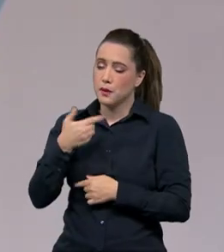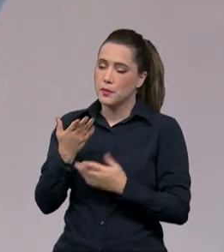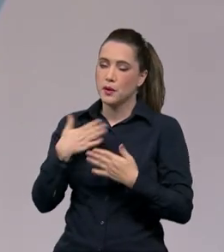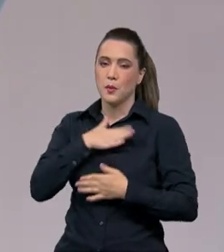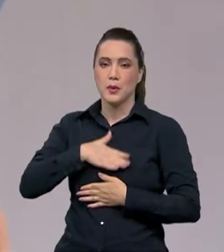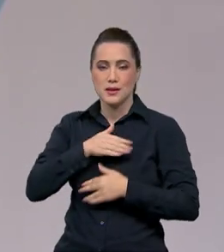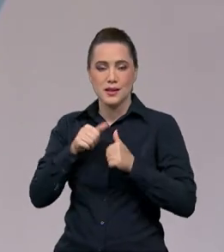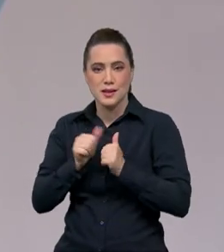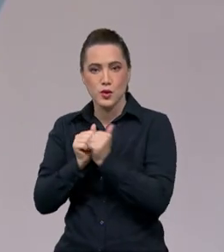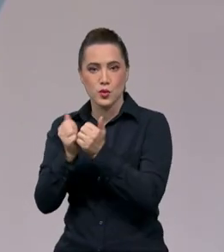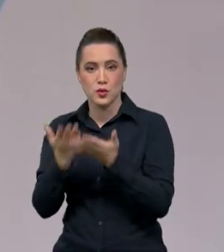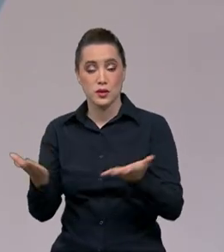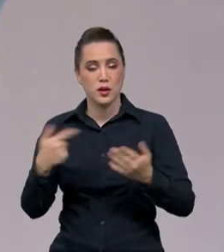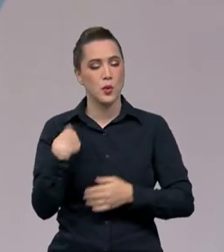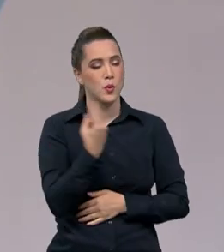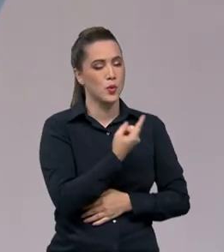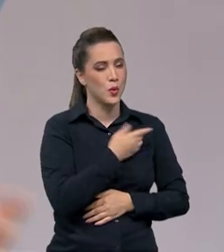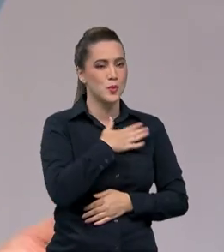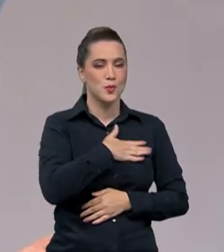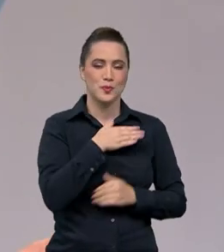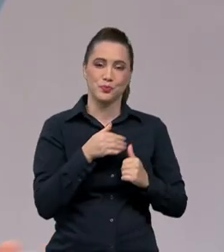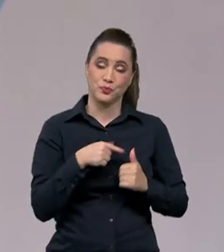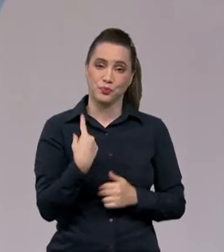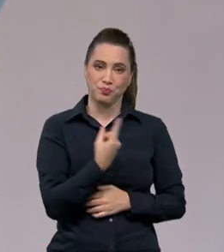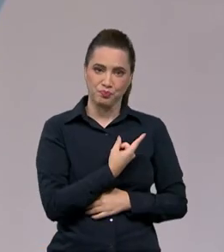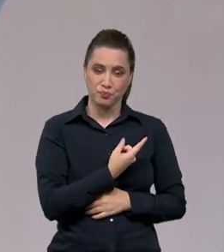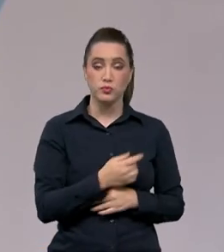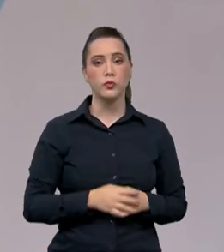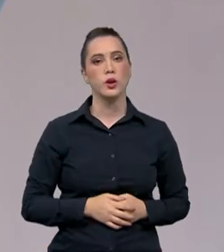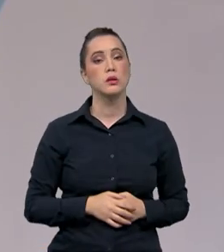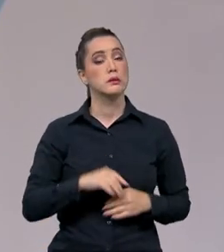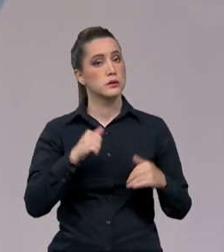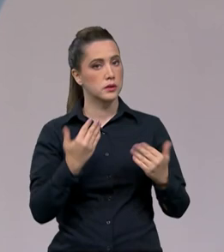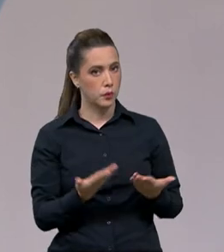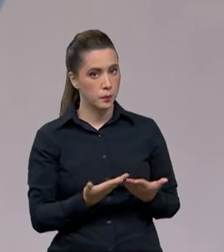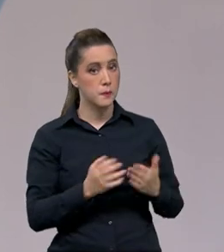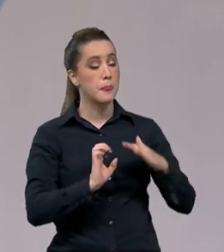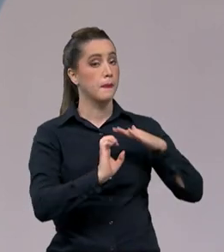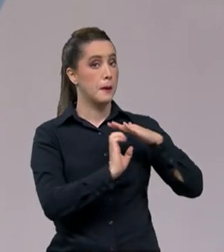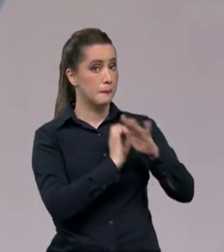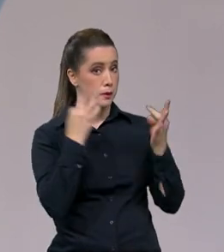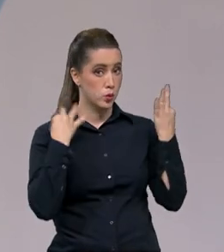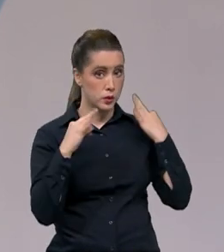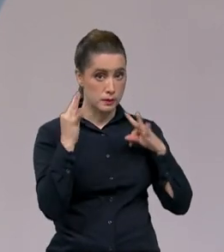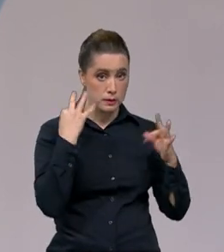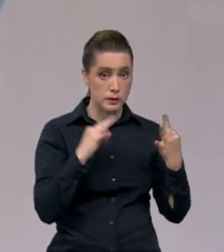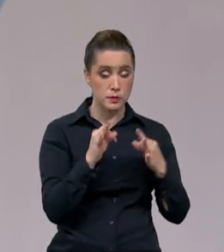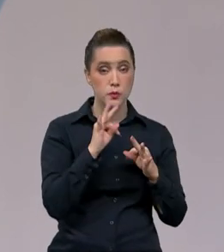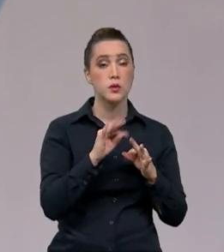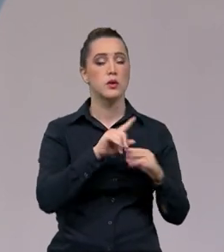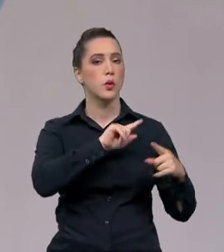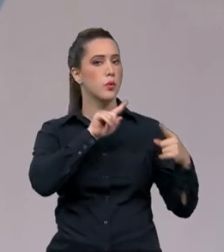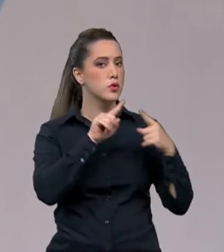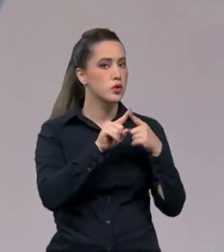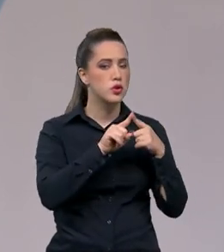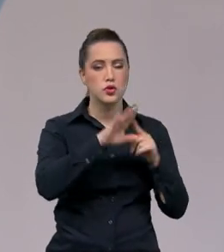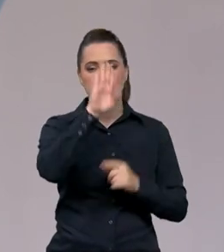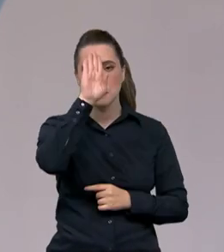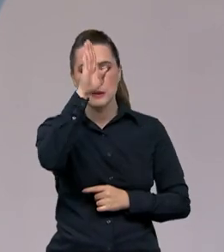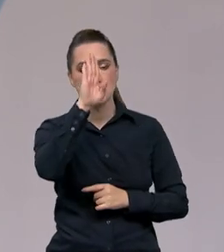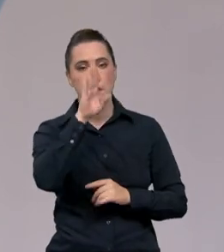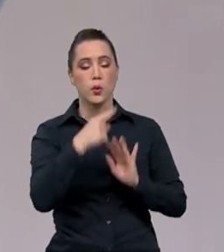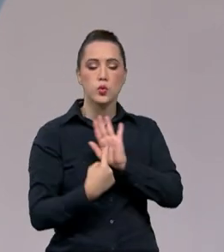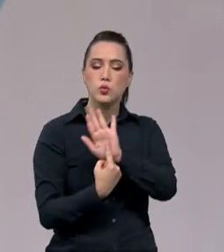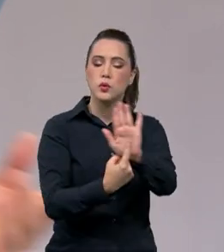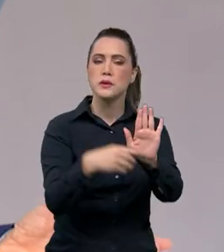Prazer é todo nosso. Presidente, a Embratur tem um papel fundamental, que é o de promover o Brasil lá fora, não é? Ou seja,